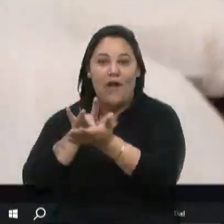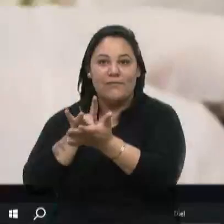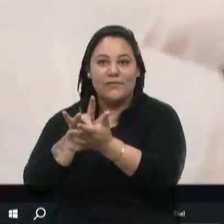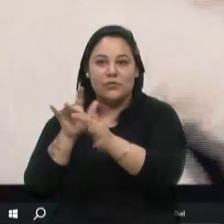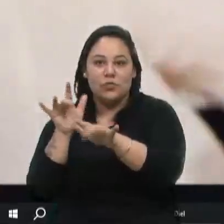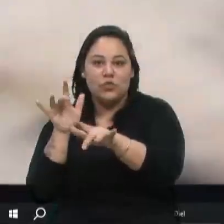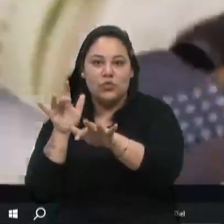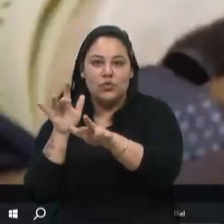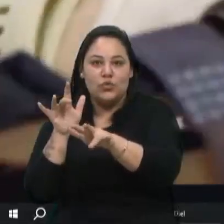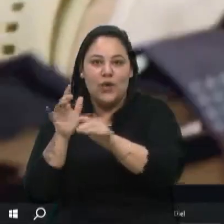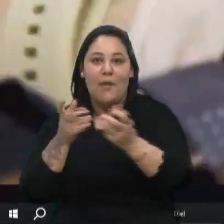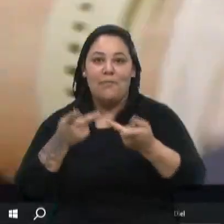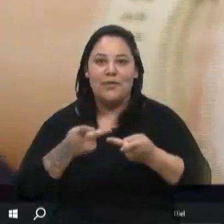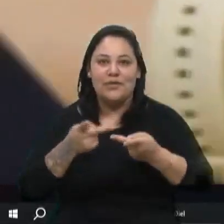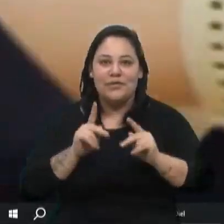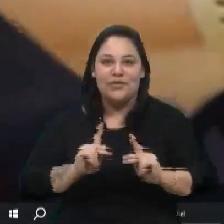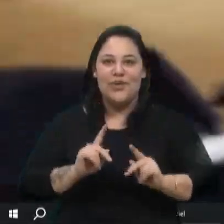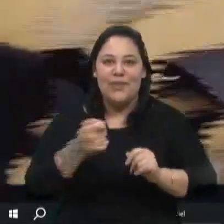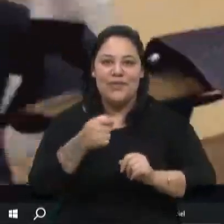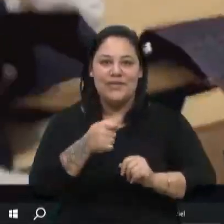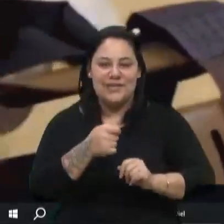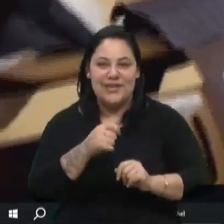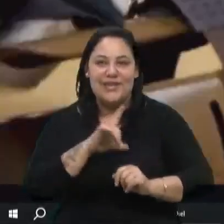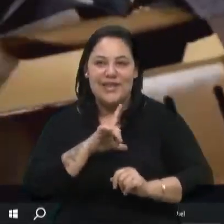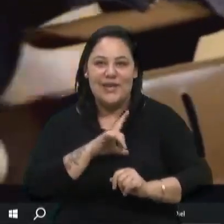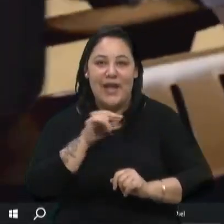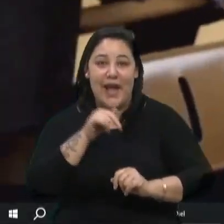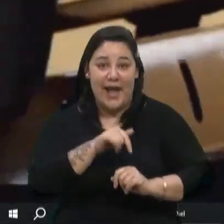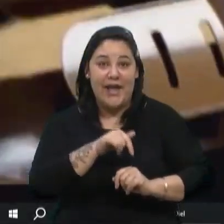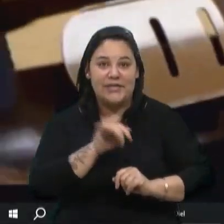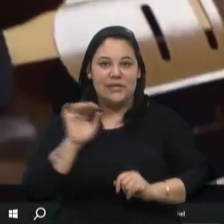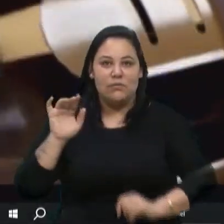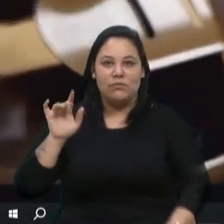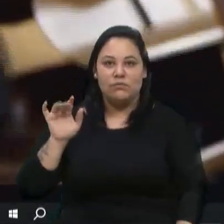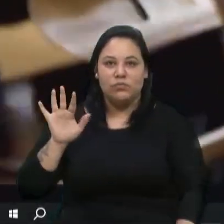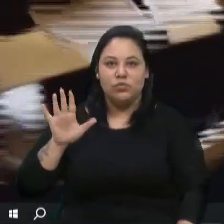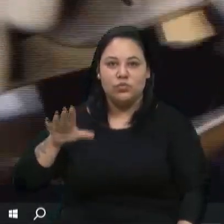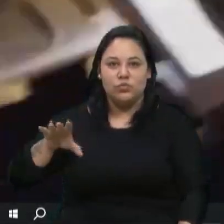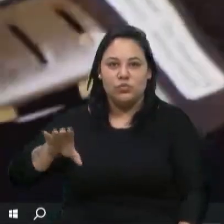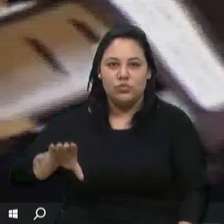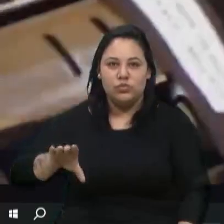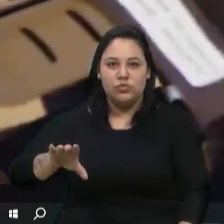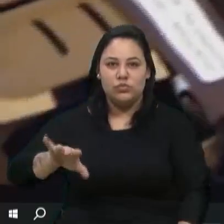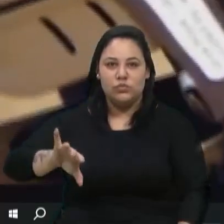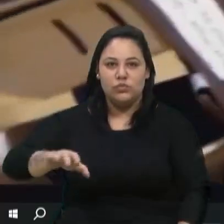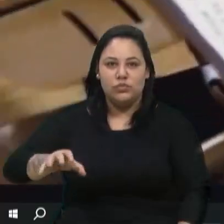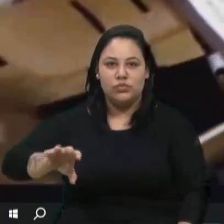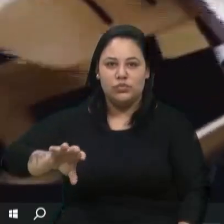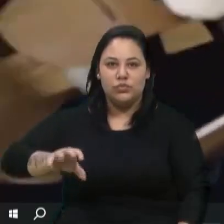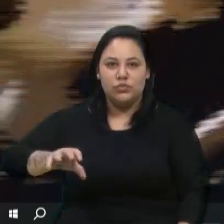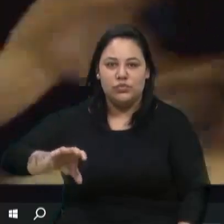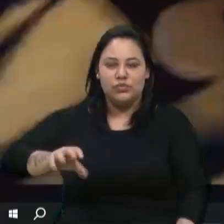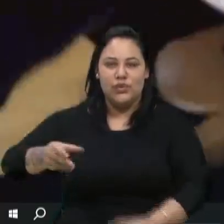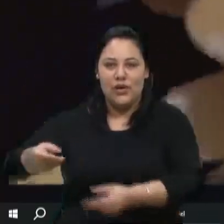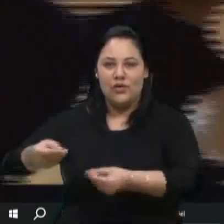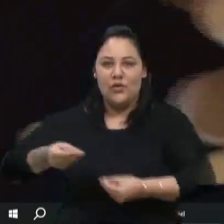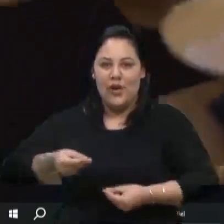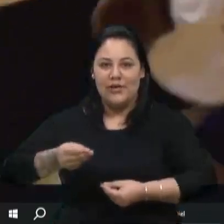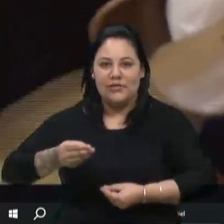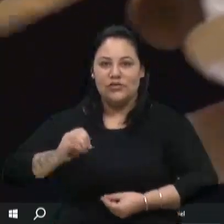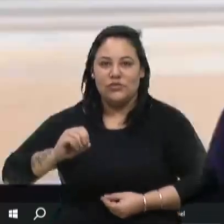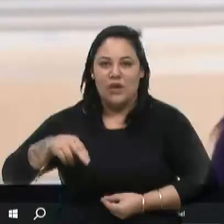necessitam. Essas próteses, elas são doadas de uma ONG americana